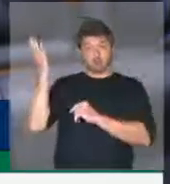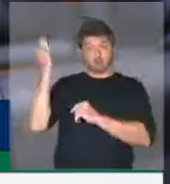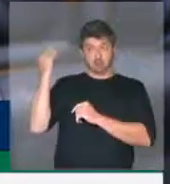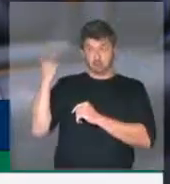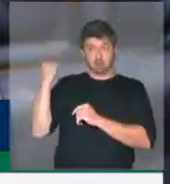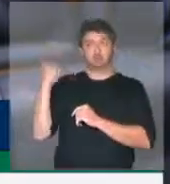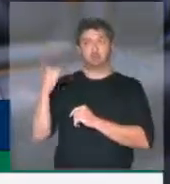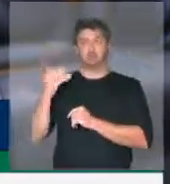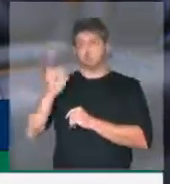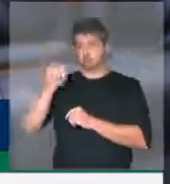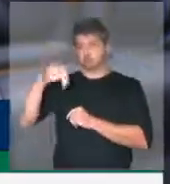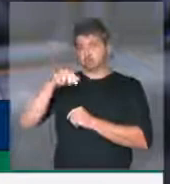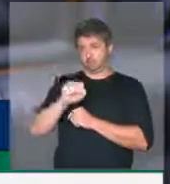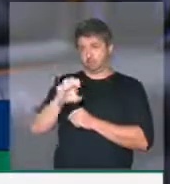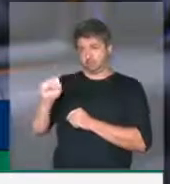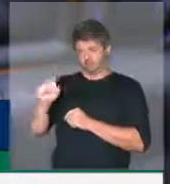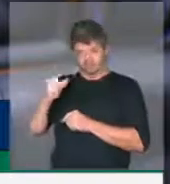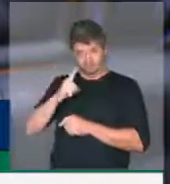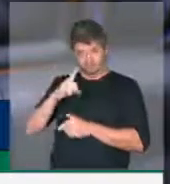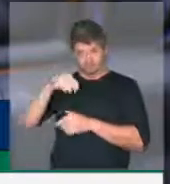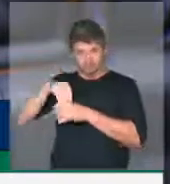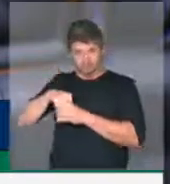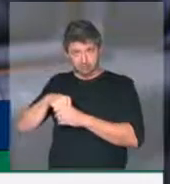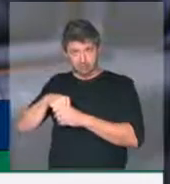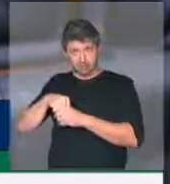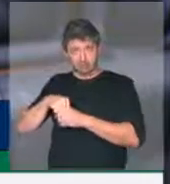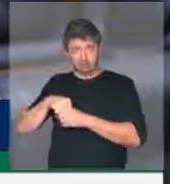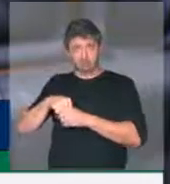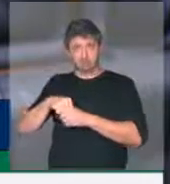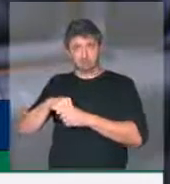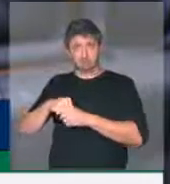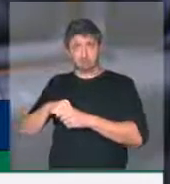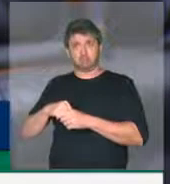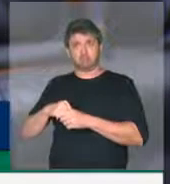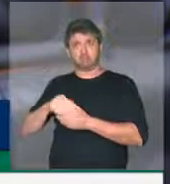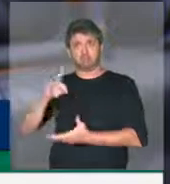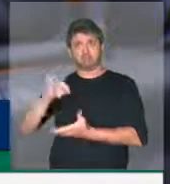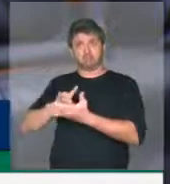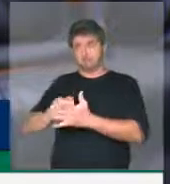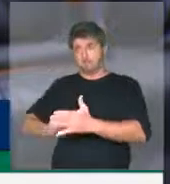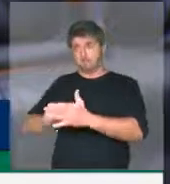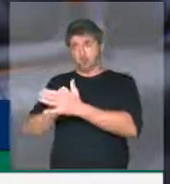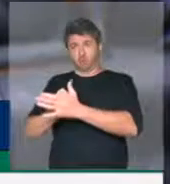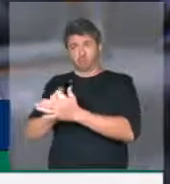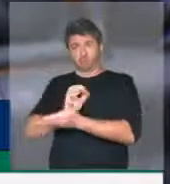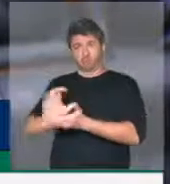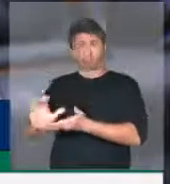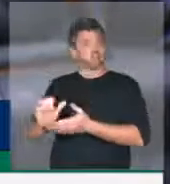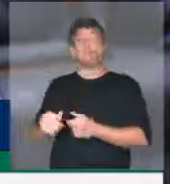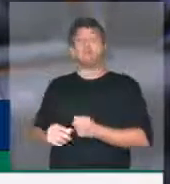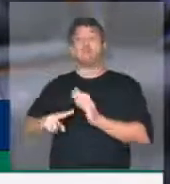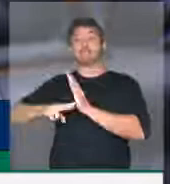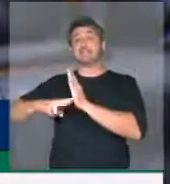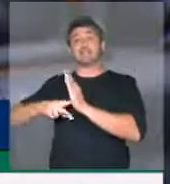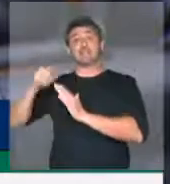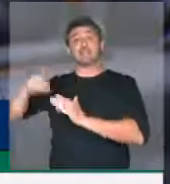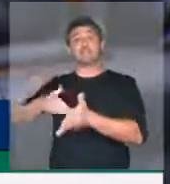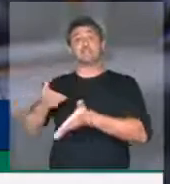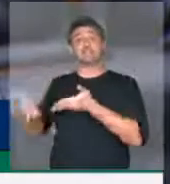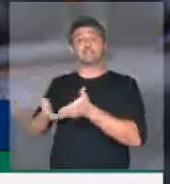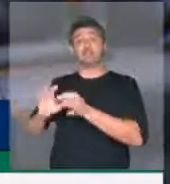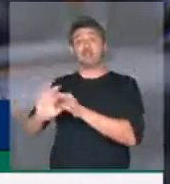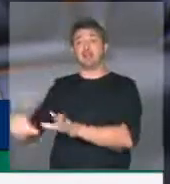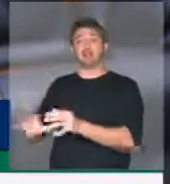não tínhamos no INSS, deputado Heitor, benefícios represados. O nosso sindicato era prestador de serviço,